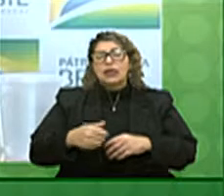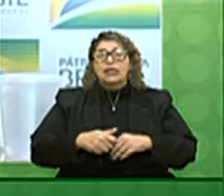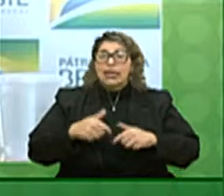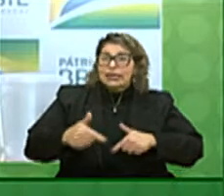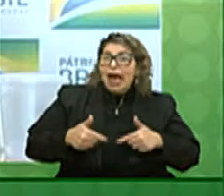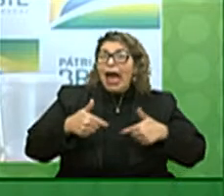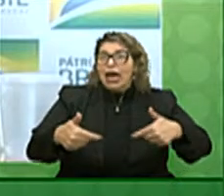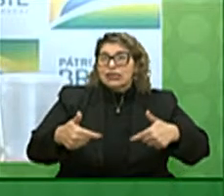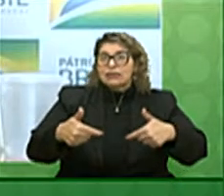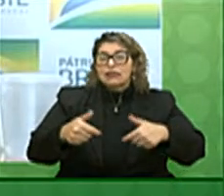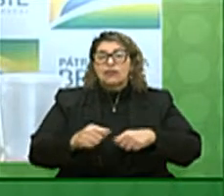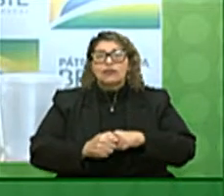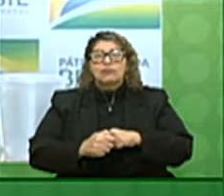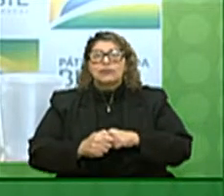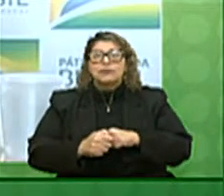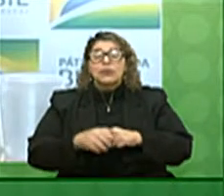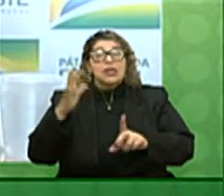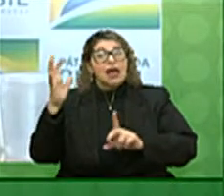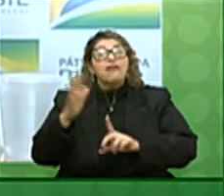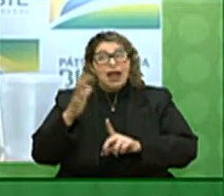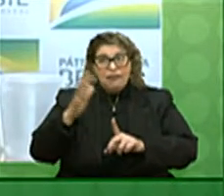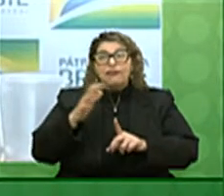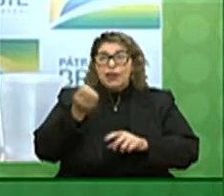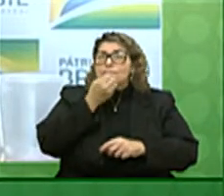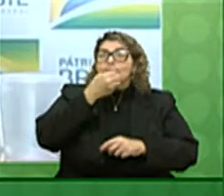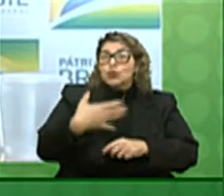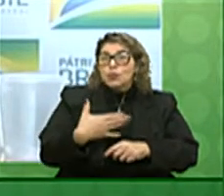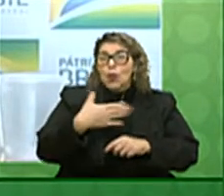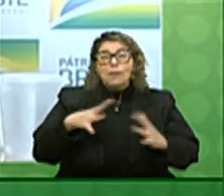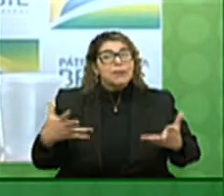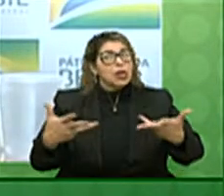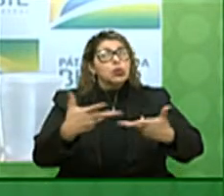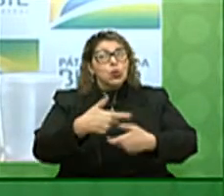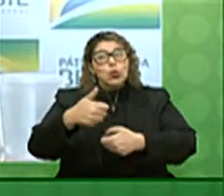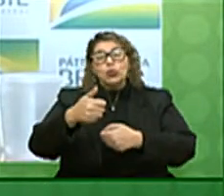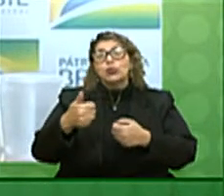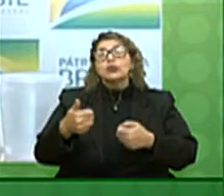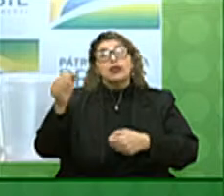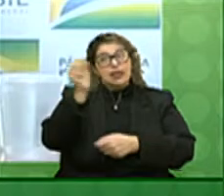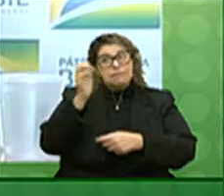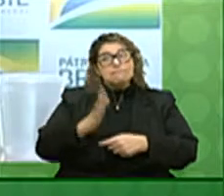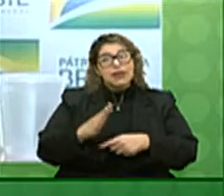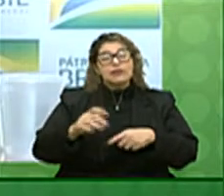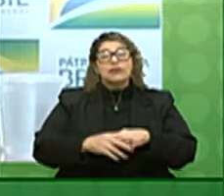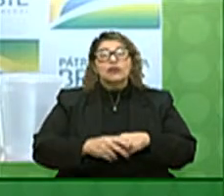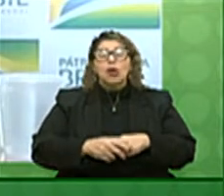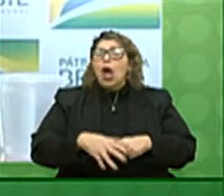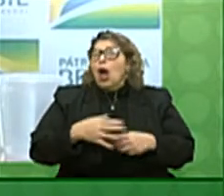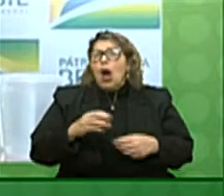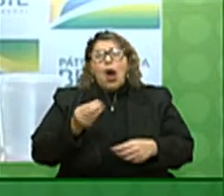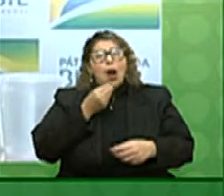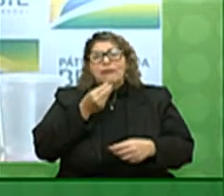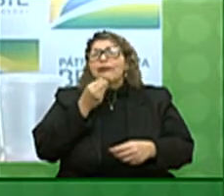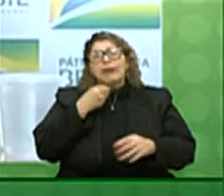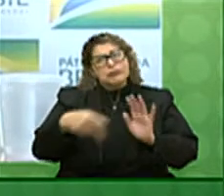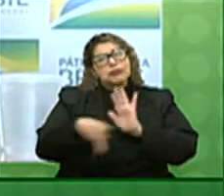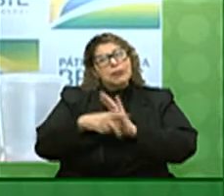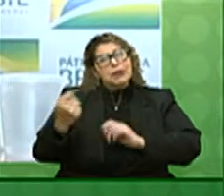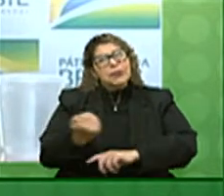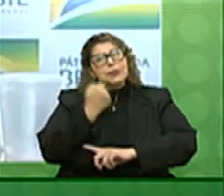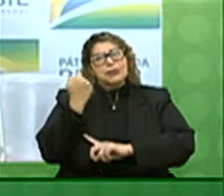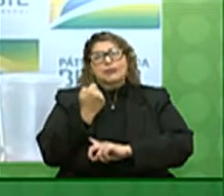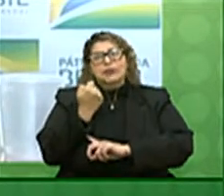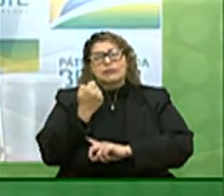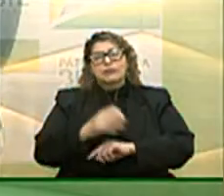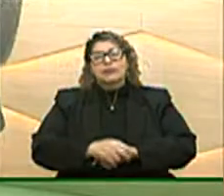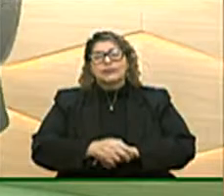que vai resultar num efeito benéfico para todo o nosso país e obviamente para o nosso Rio Grande do Sul. Muito obrigado.